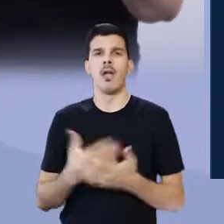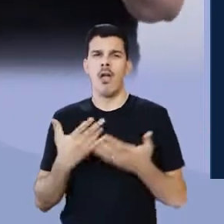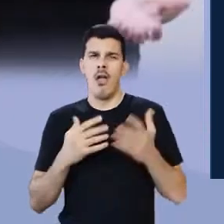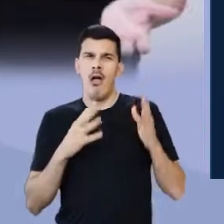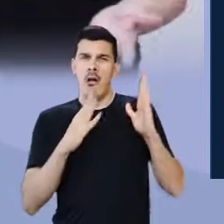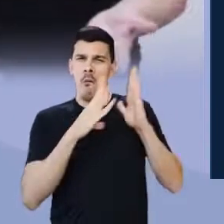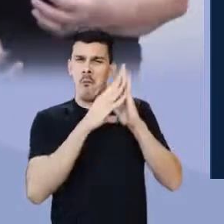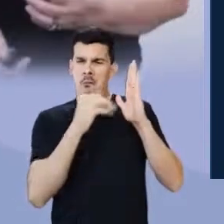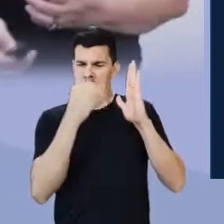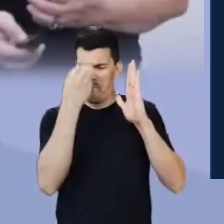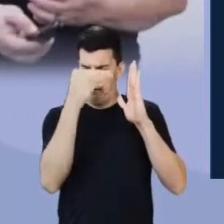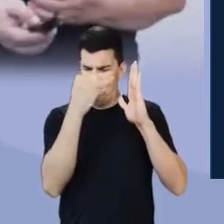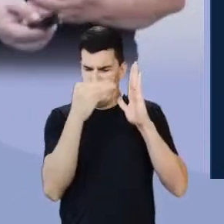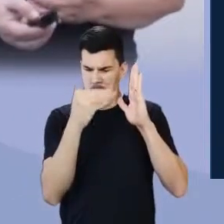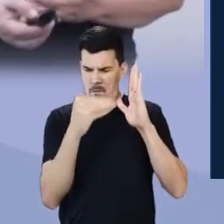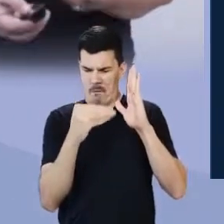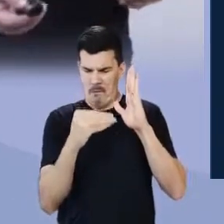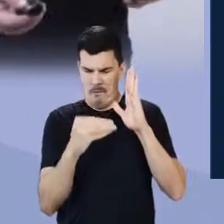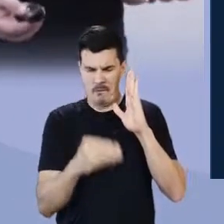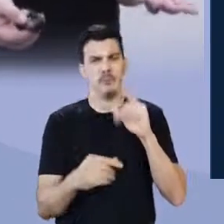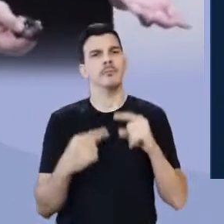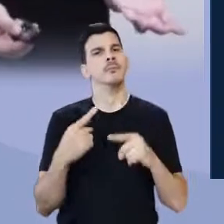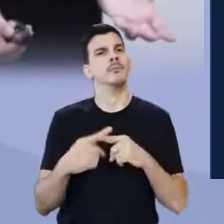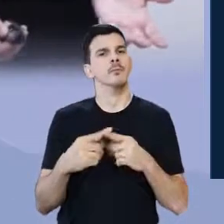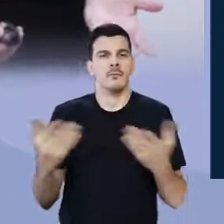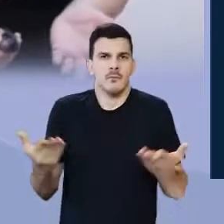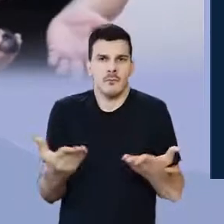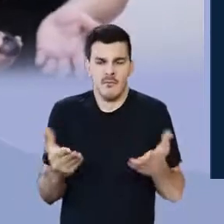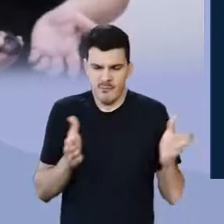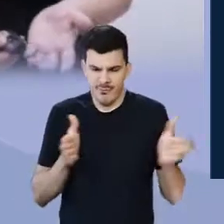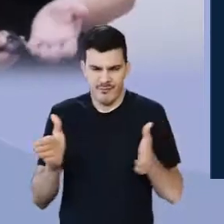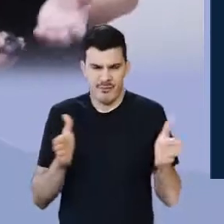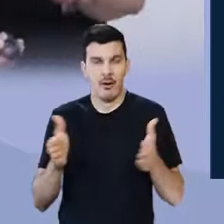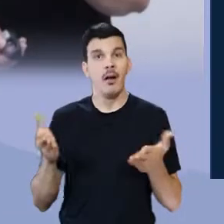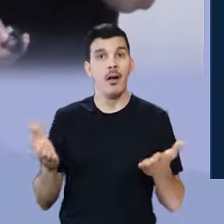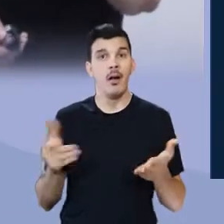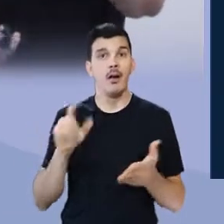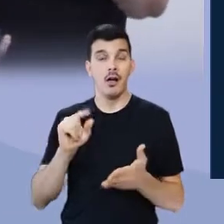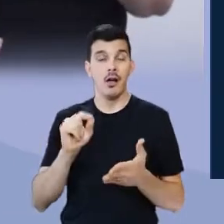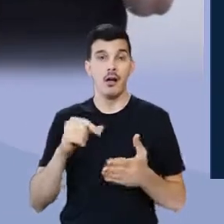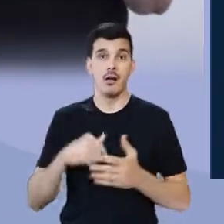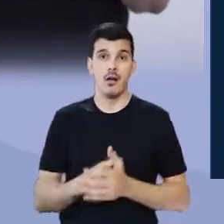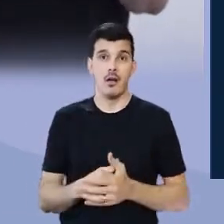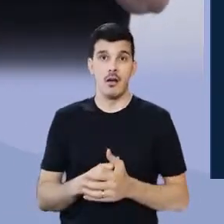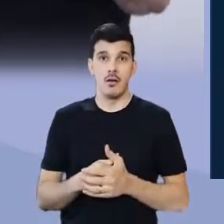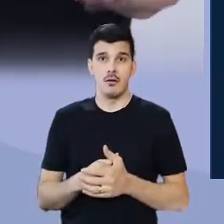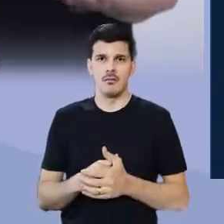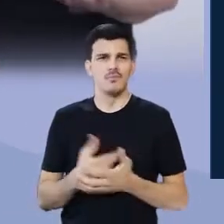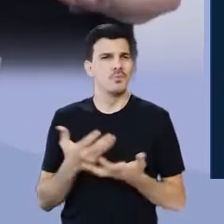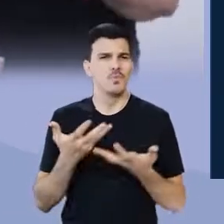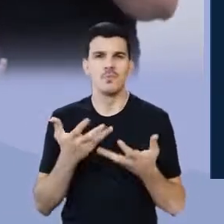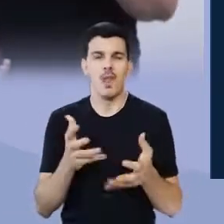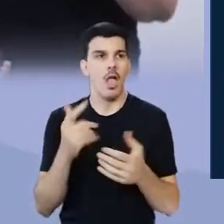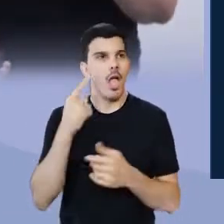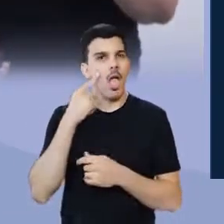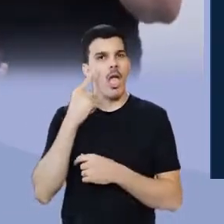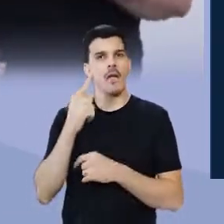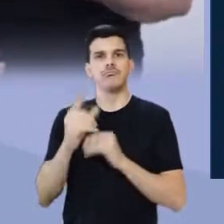quebra de modelos. Porque agora é um período em que não se busca